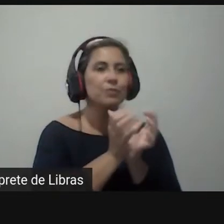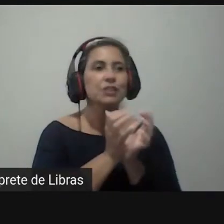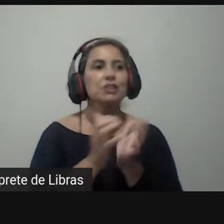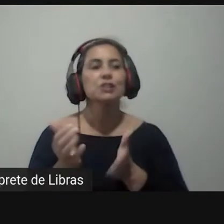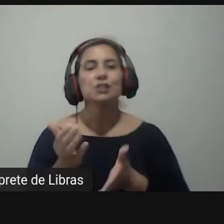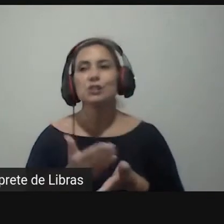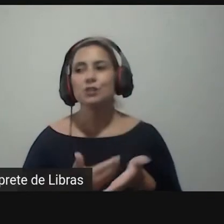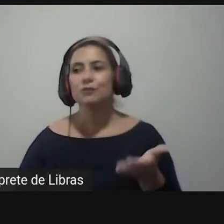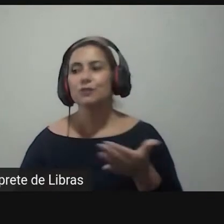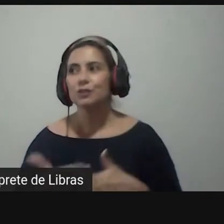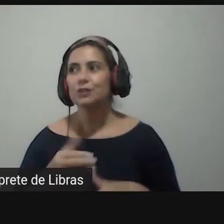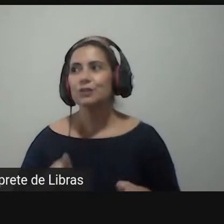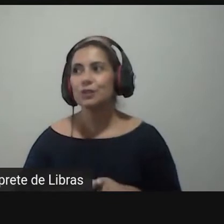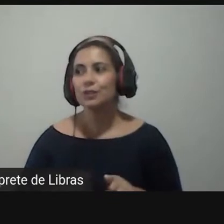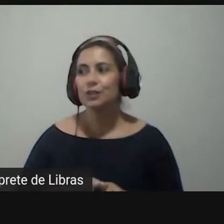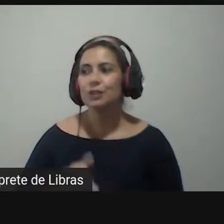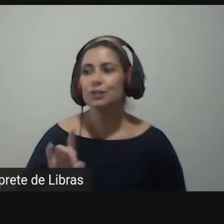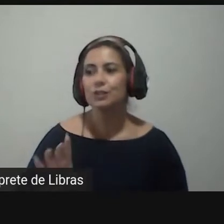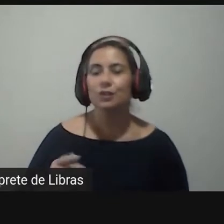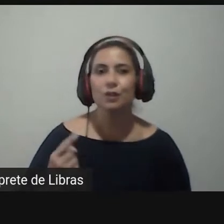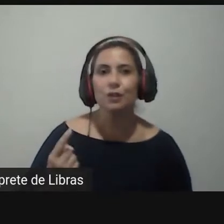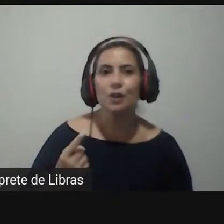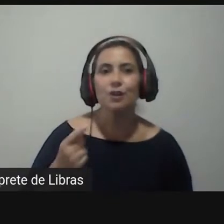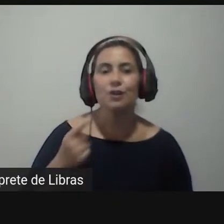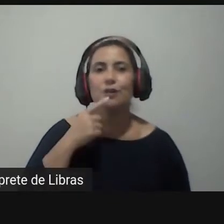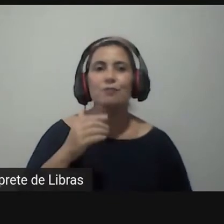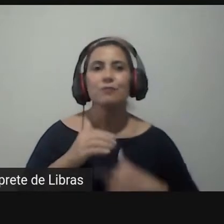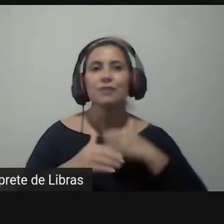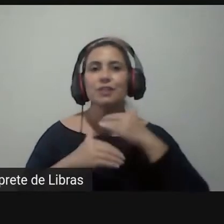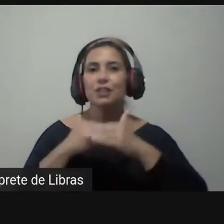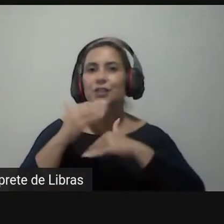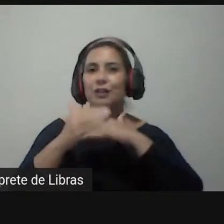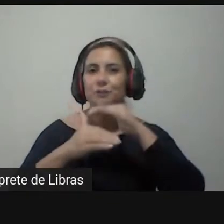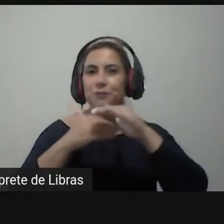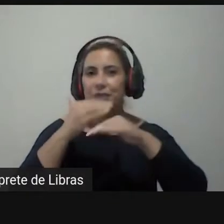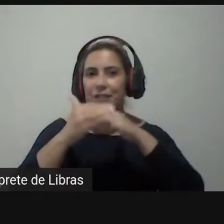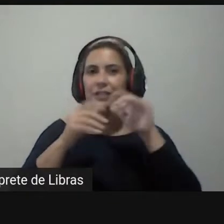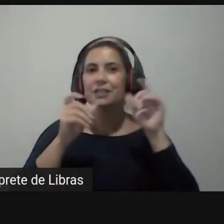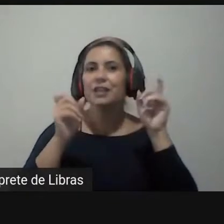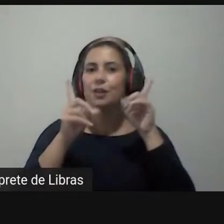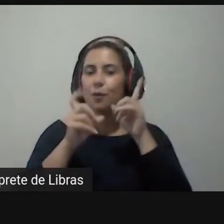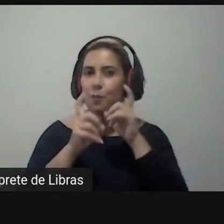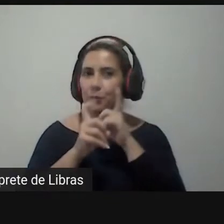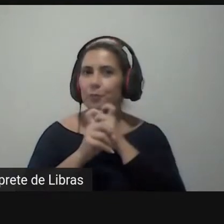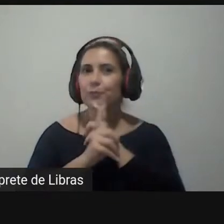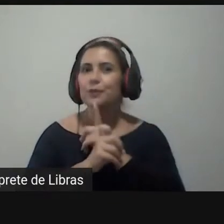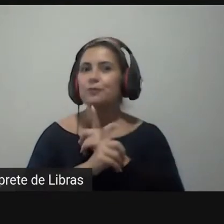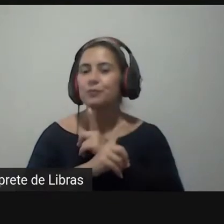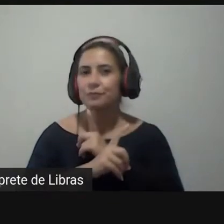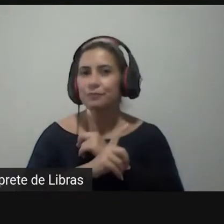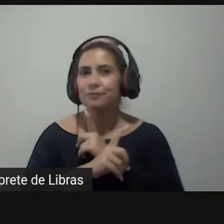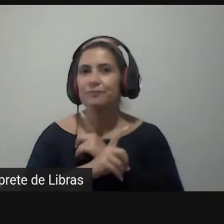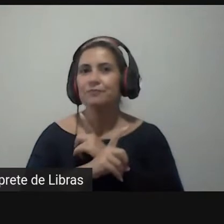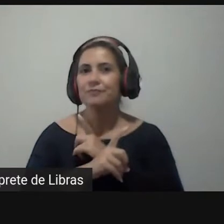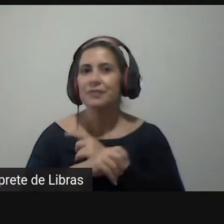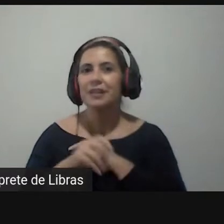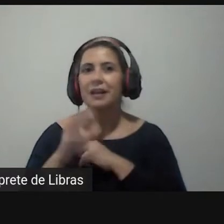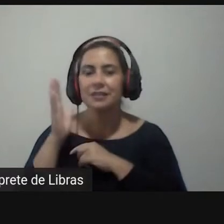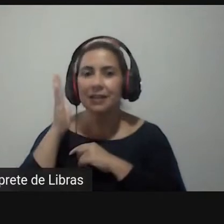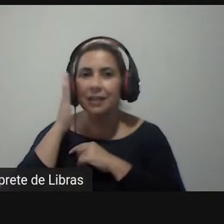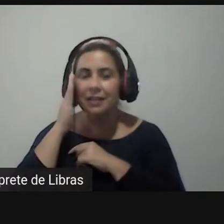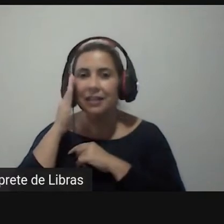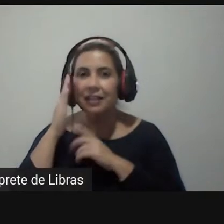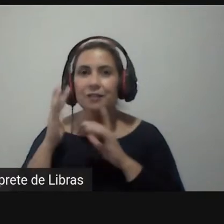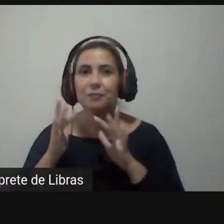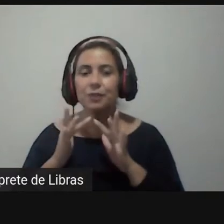individual de desempenho é um tanto quanto complicada o gestor se ele está próximo